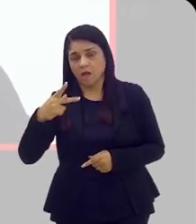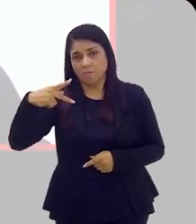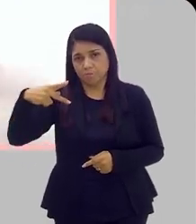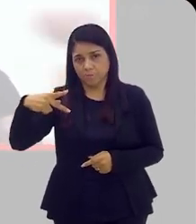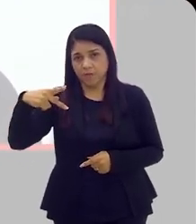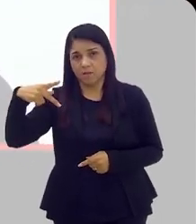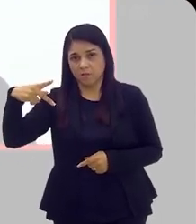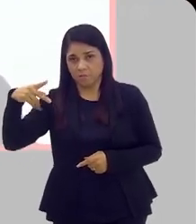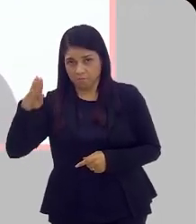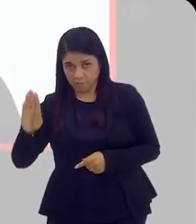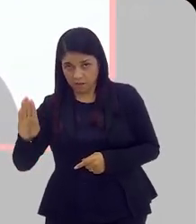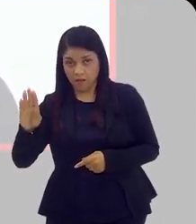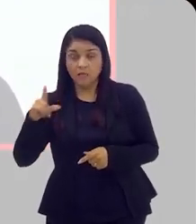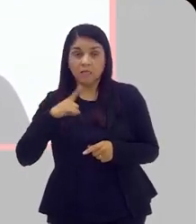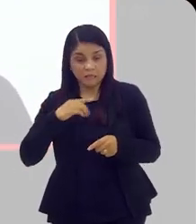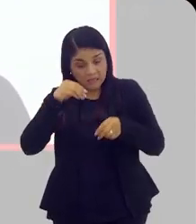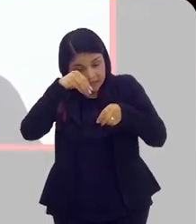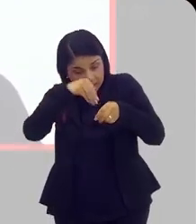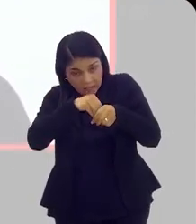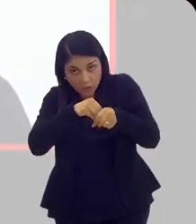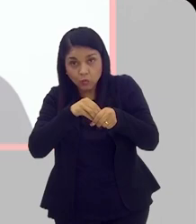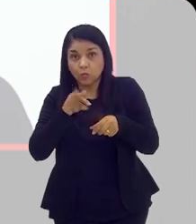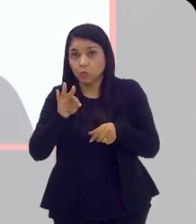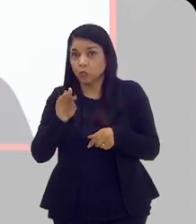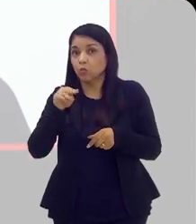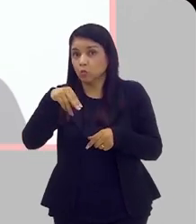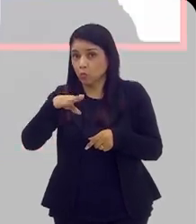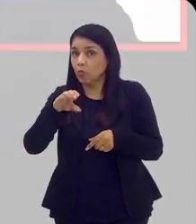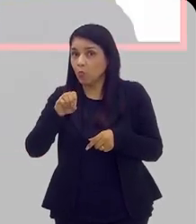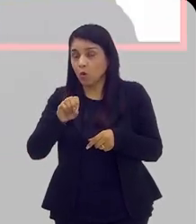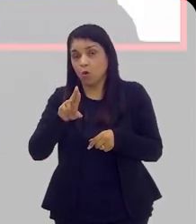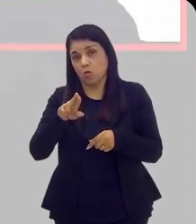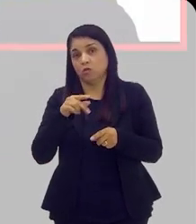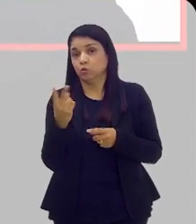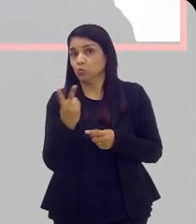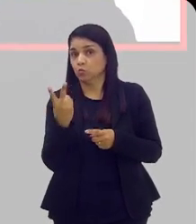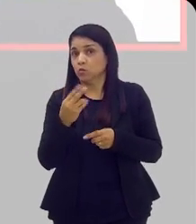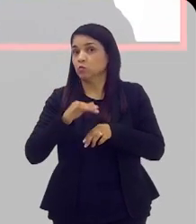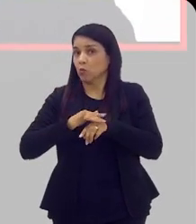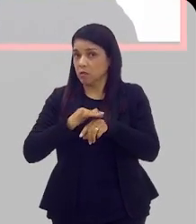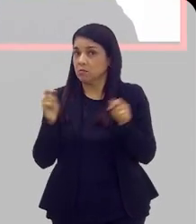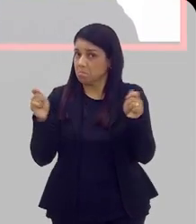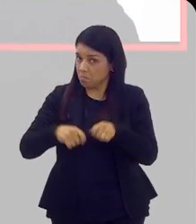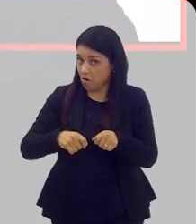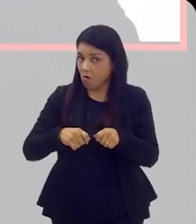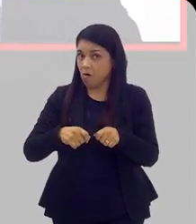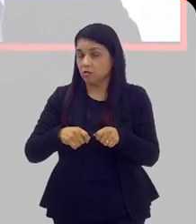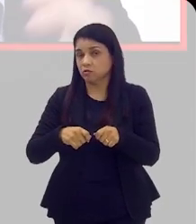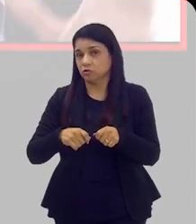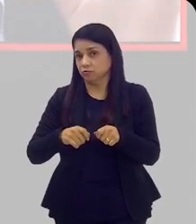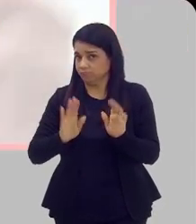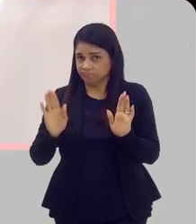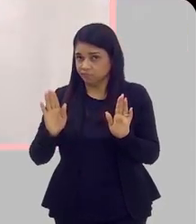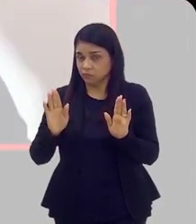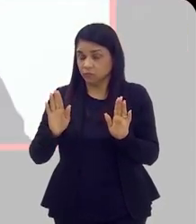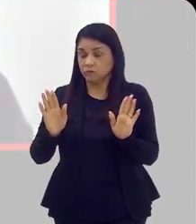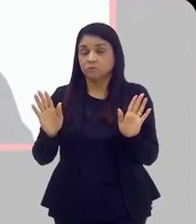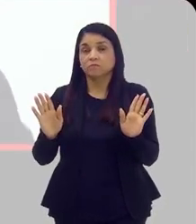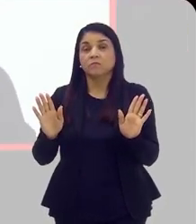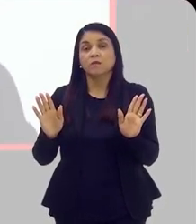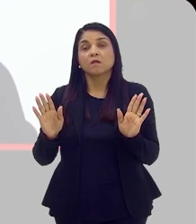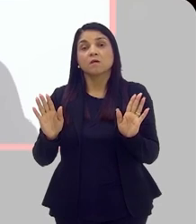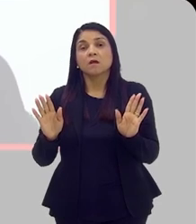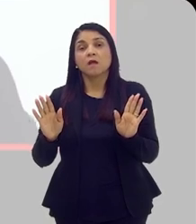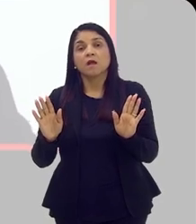ou seja, a próstata aumentando, e ter um tumor lá dentro também. Ele pode ter as duas doenças de uma vez só, tá? Apesar de uma não ser fator de